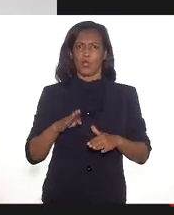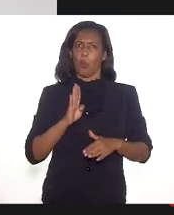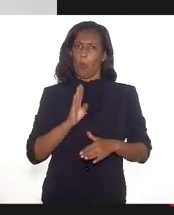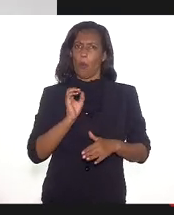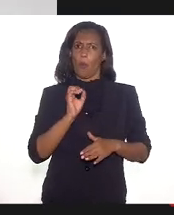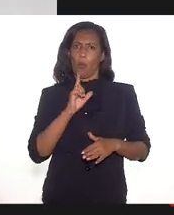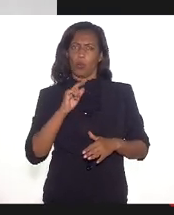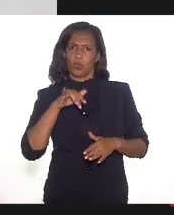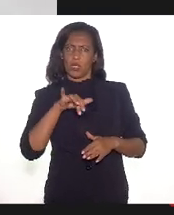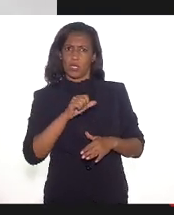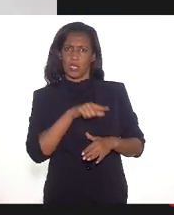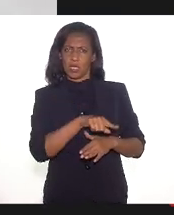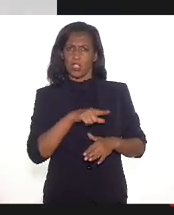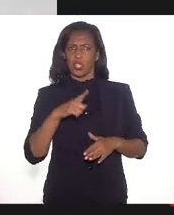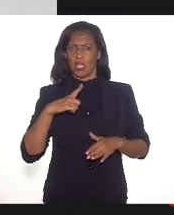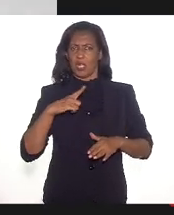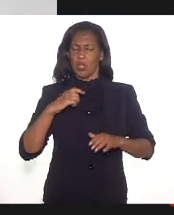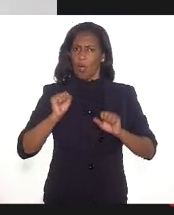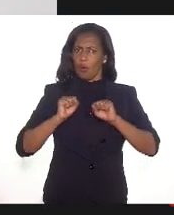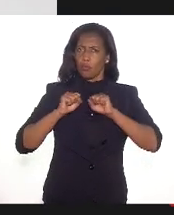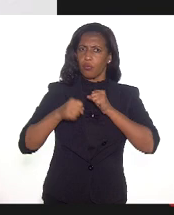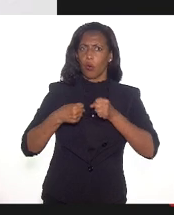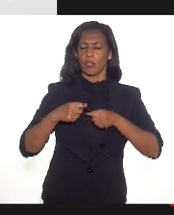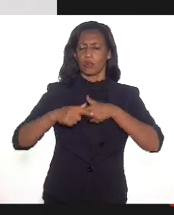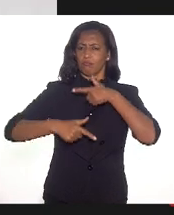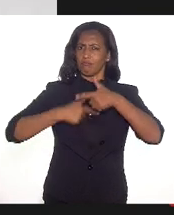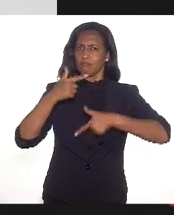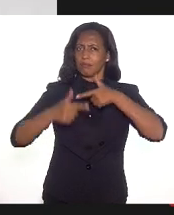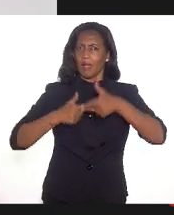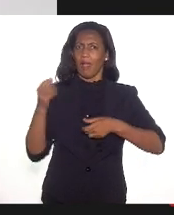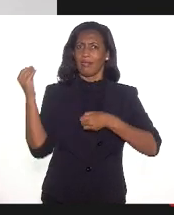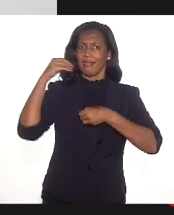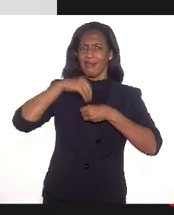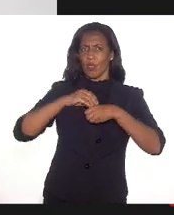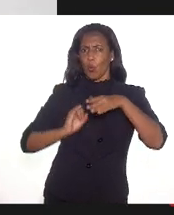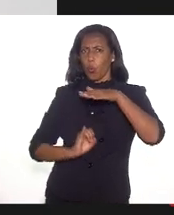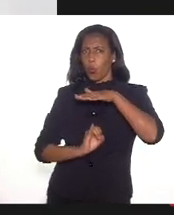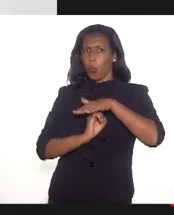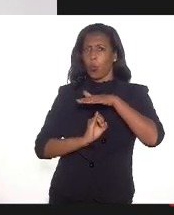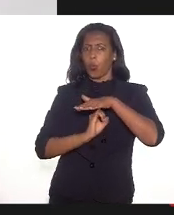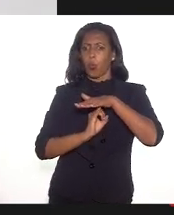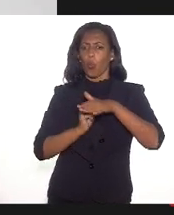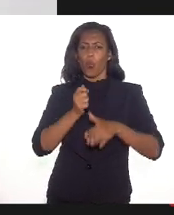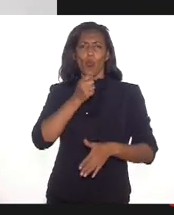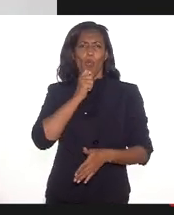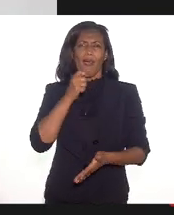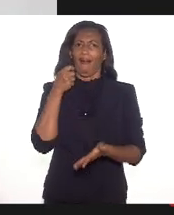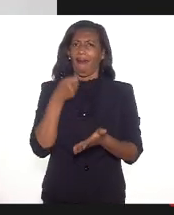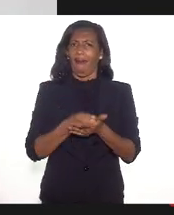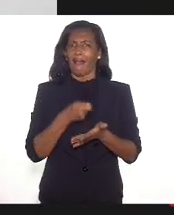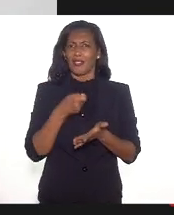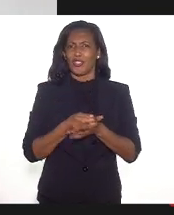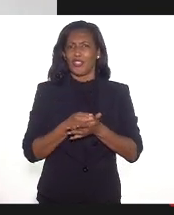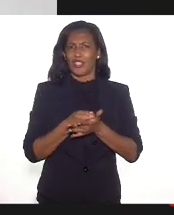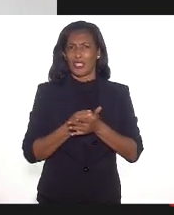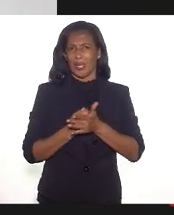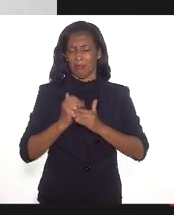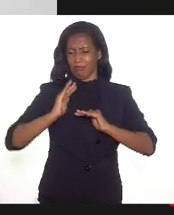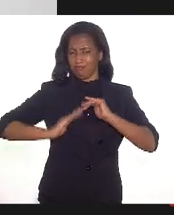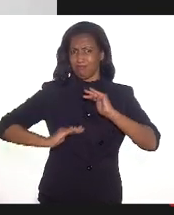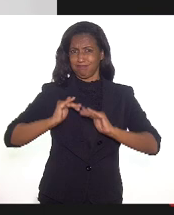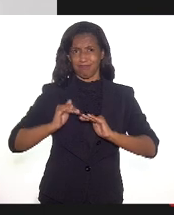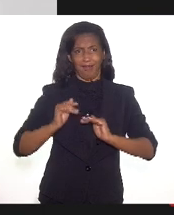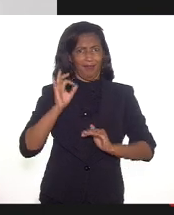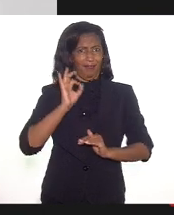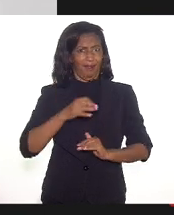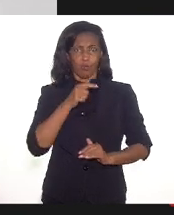acabam se construindo numa força de trabalho muito importante para as instituições sem nenhum tipo de garantia legal. Por exemplo, às vezes,